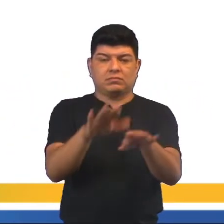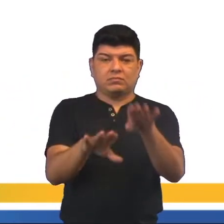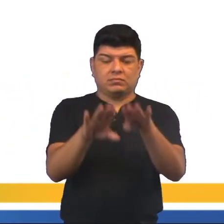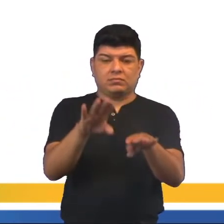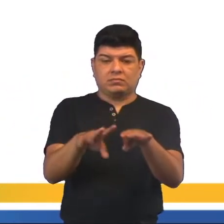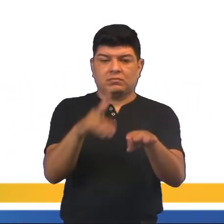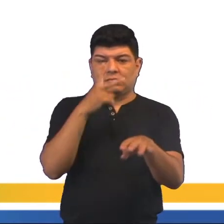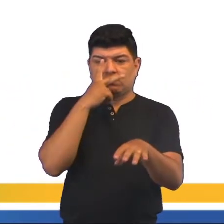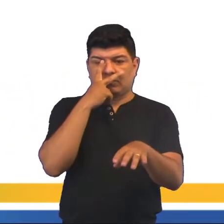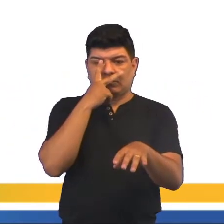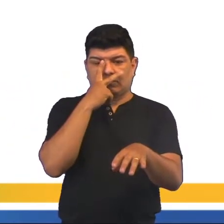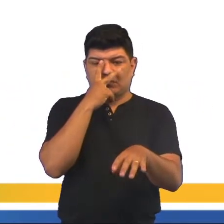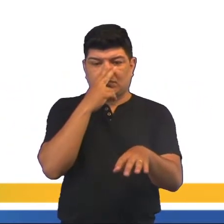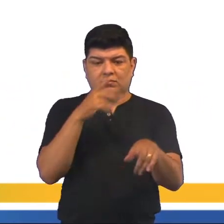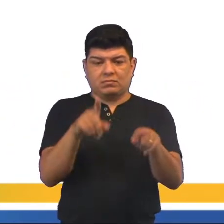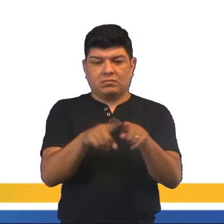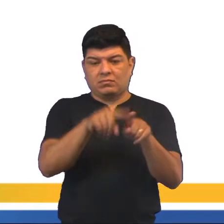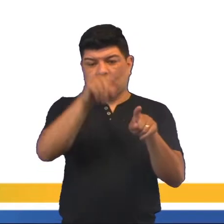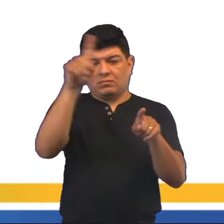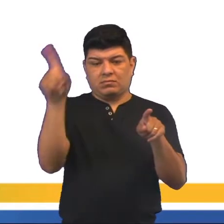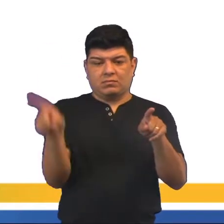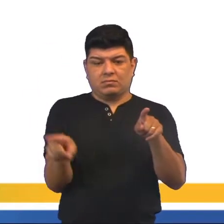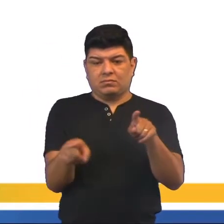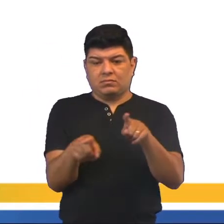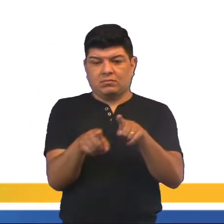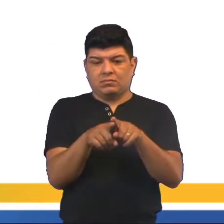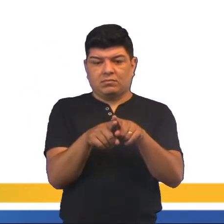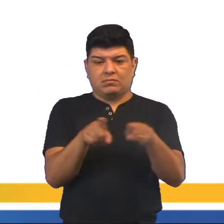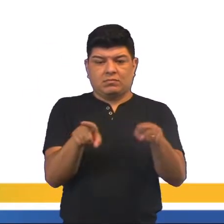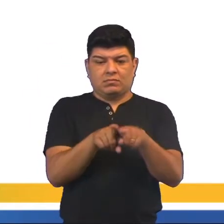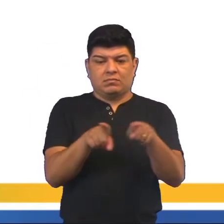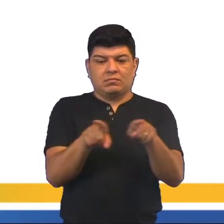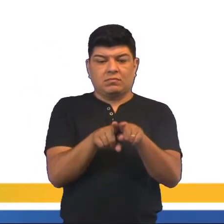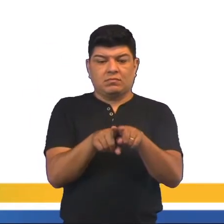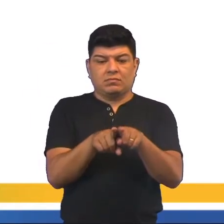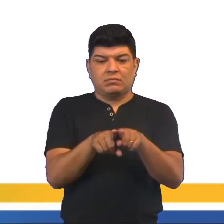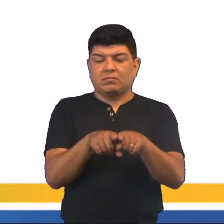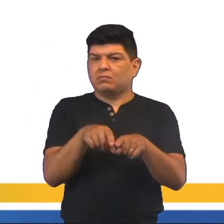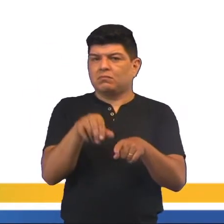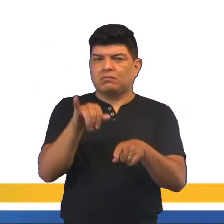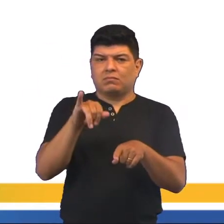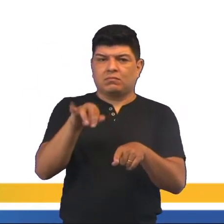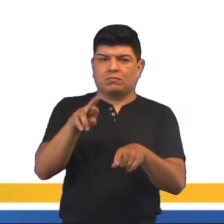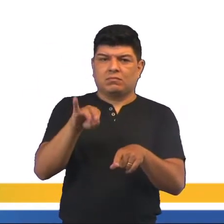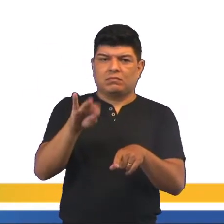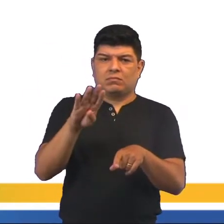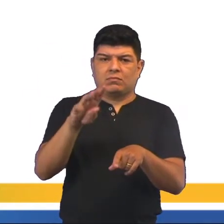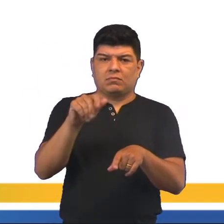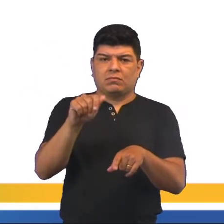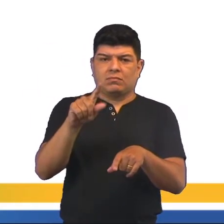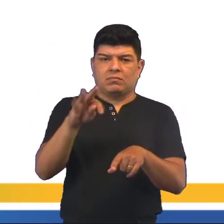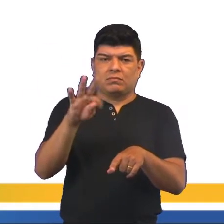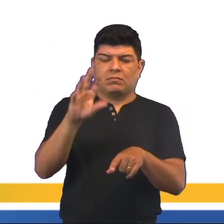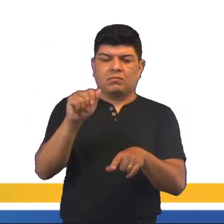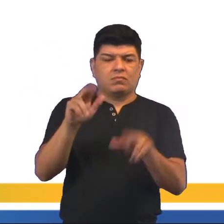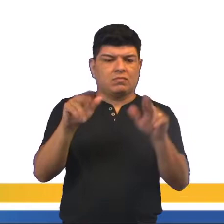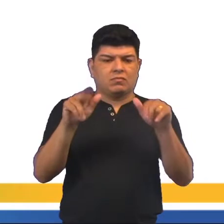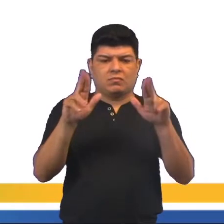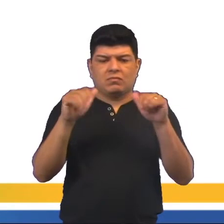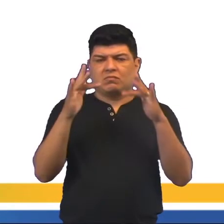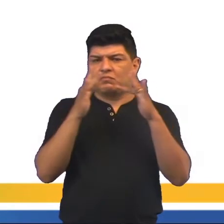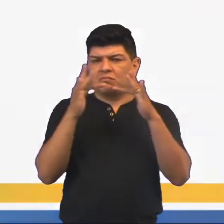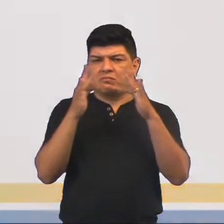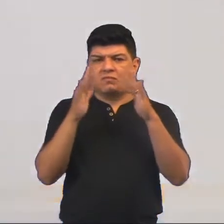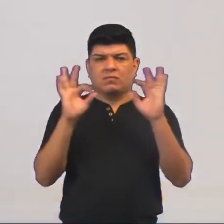em forma de arco, é a ribalta, né? Então, procênio aí, quem nunca ouviu falar essa palavra, ou nunca teve